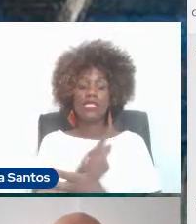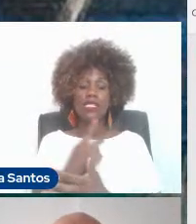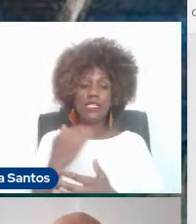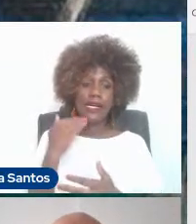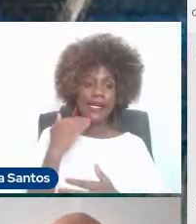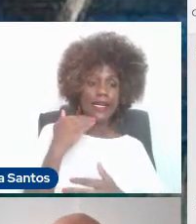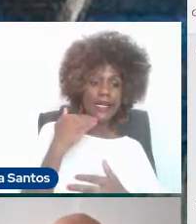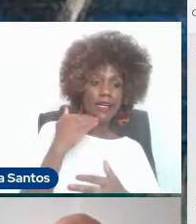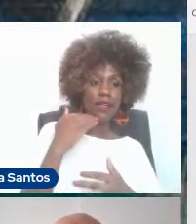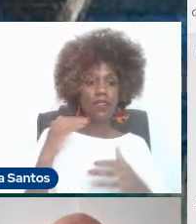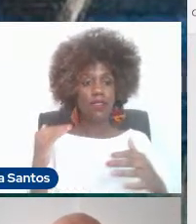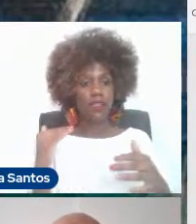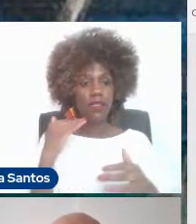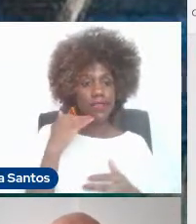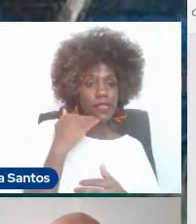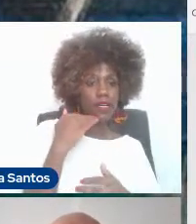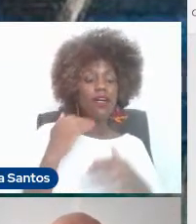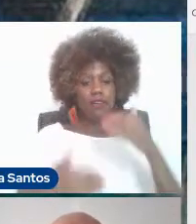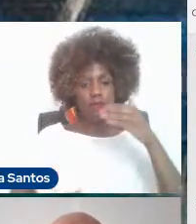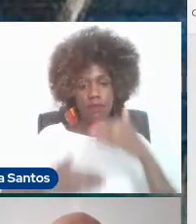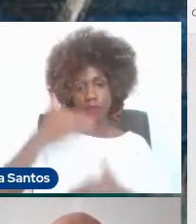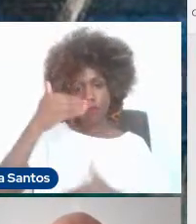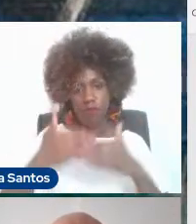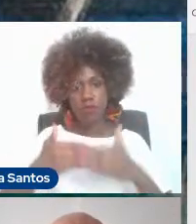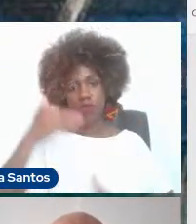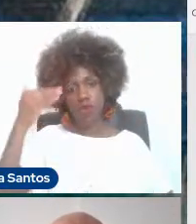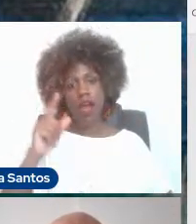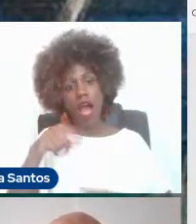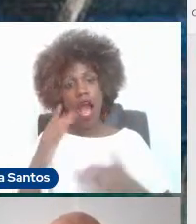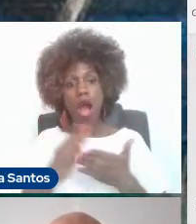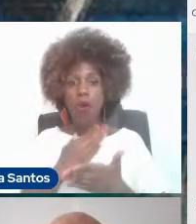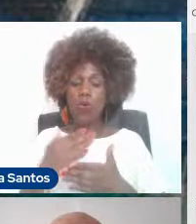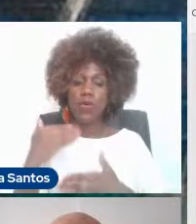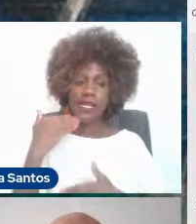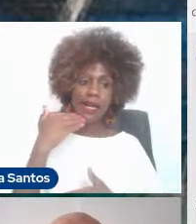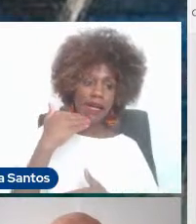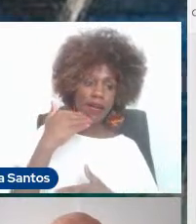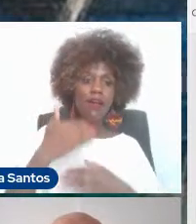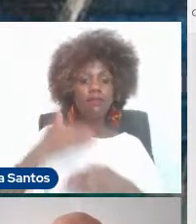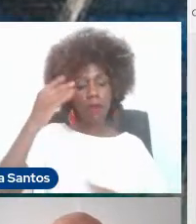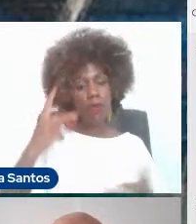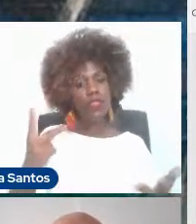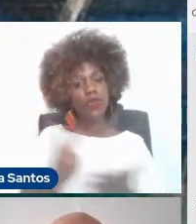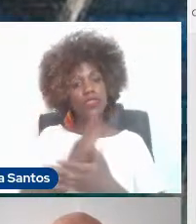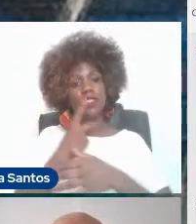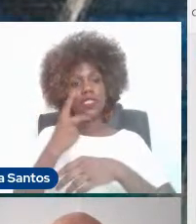desvios nessa postura. Alguns desses desvios causando lesões, né?